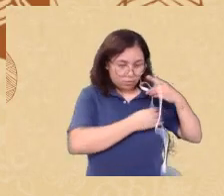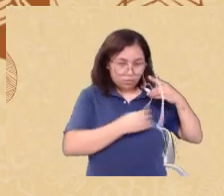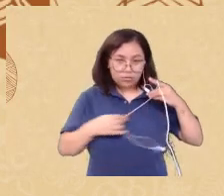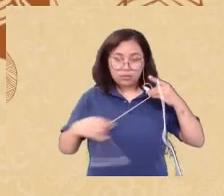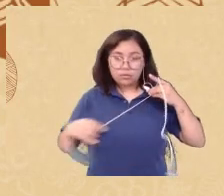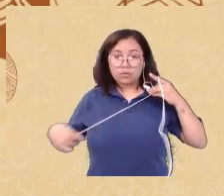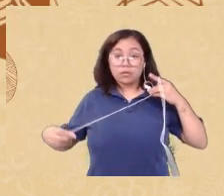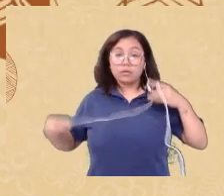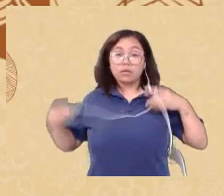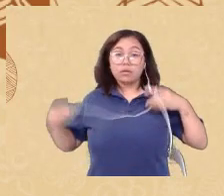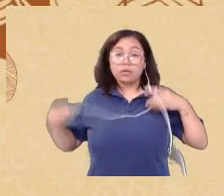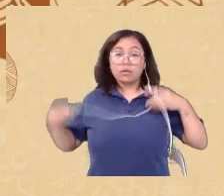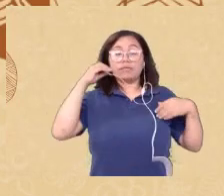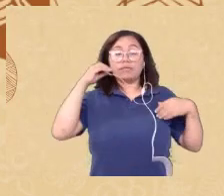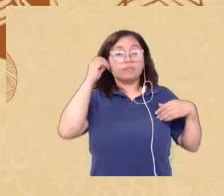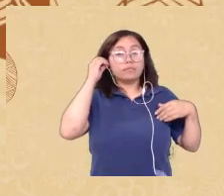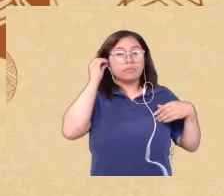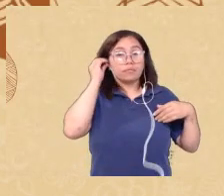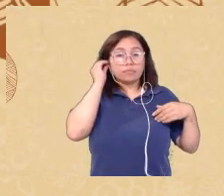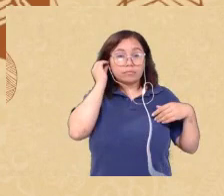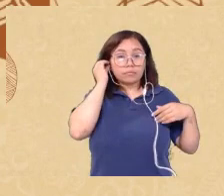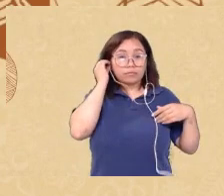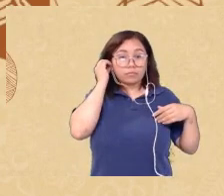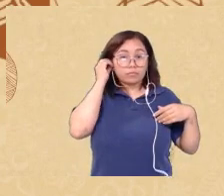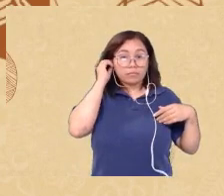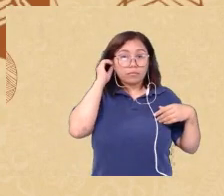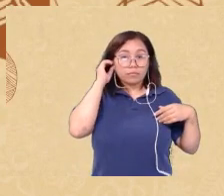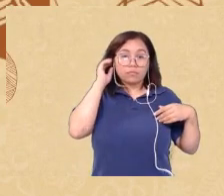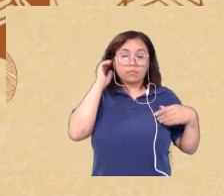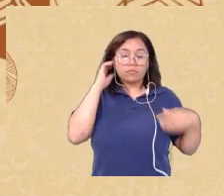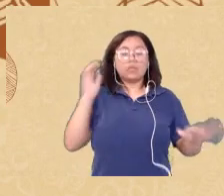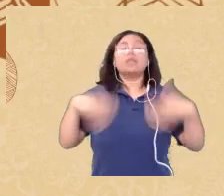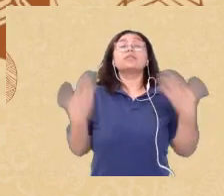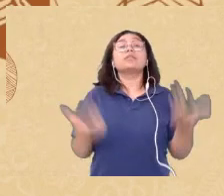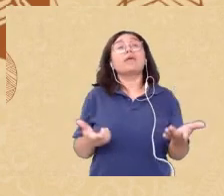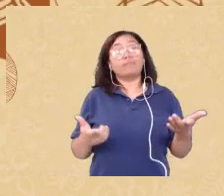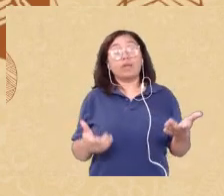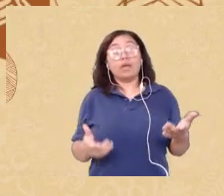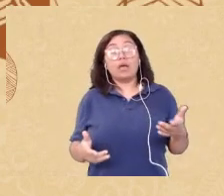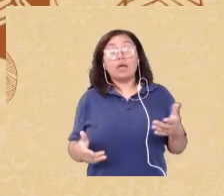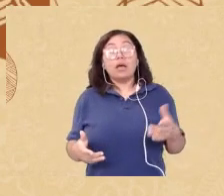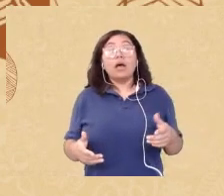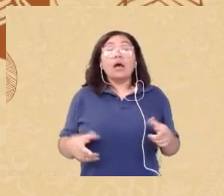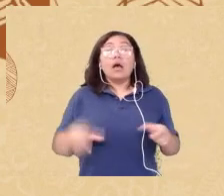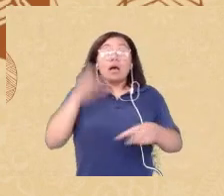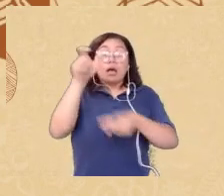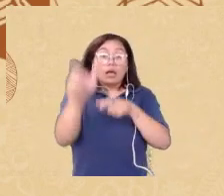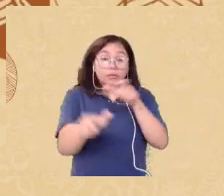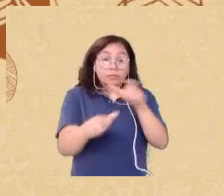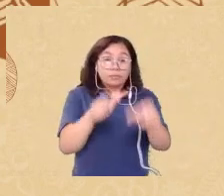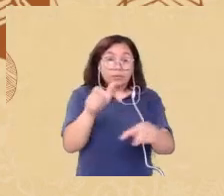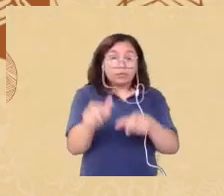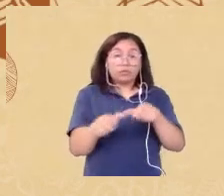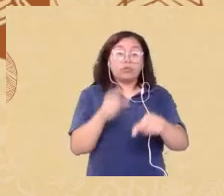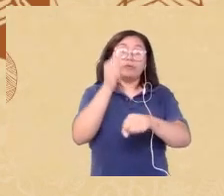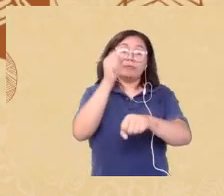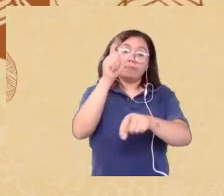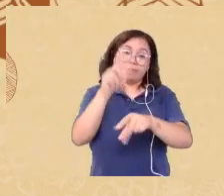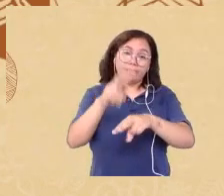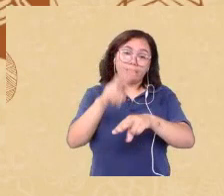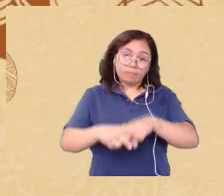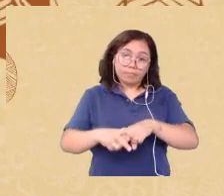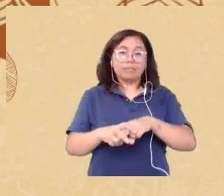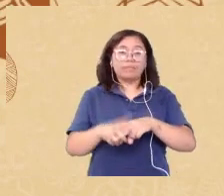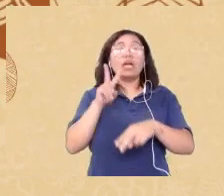eu tive a oportunidade para uma outra aula de dar uma olhada nesses dados e eu inclusive encontrei dados do Brasil são poucos antigos eram de 2010